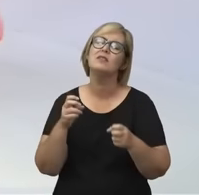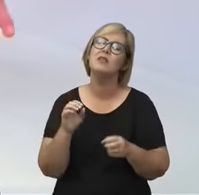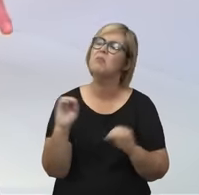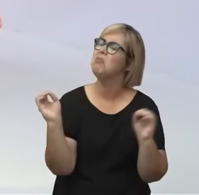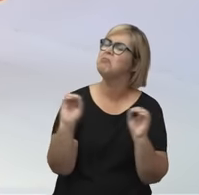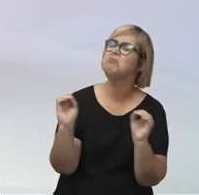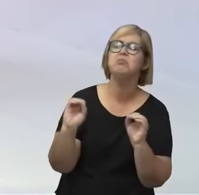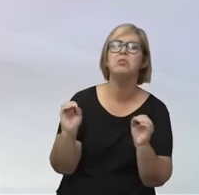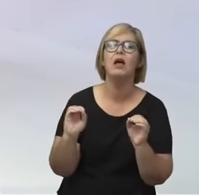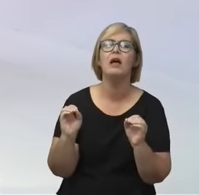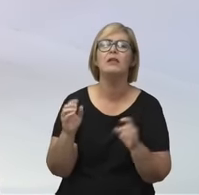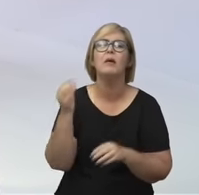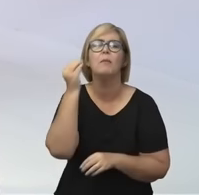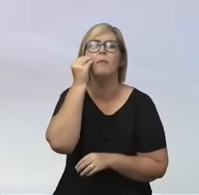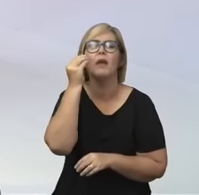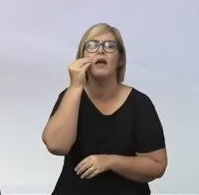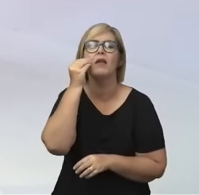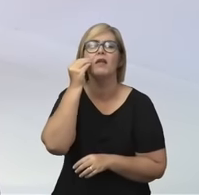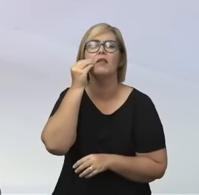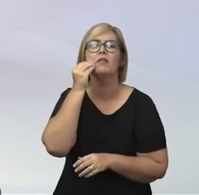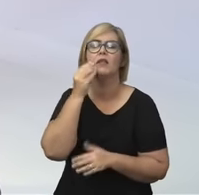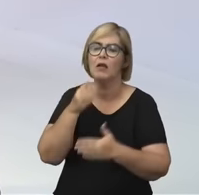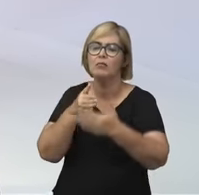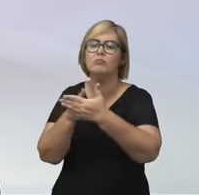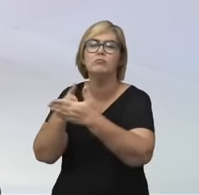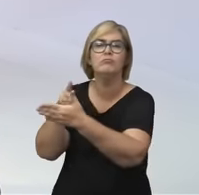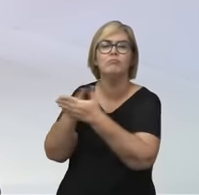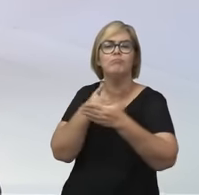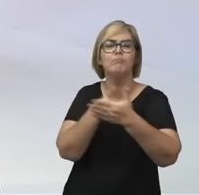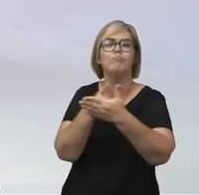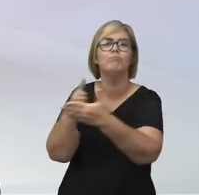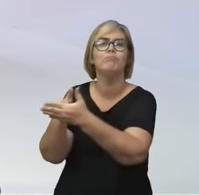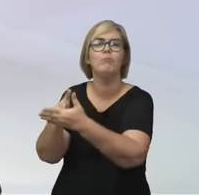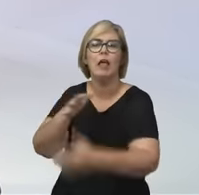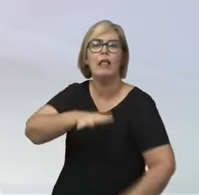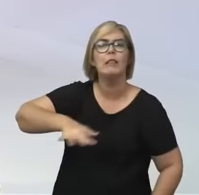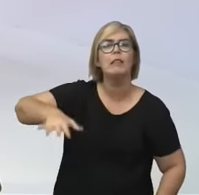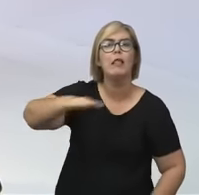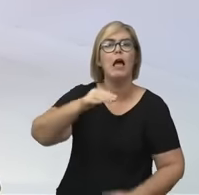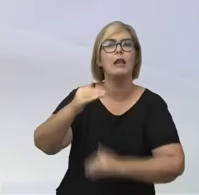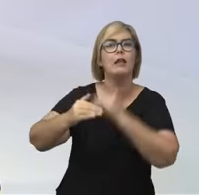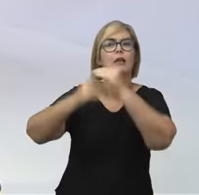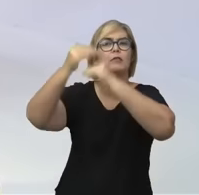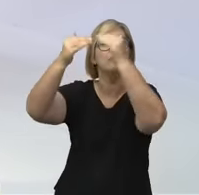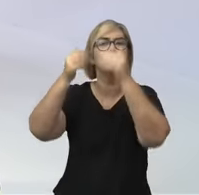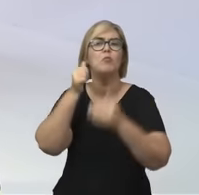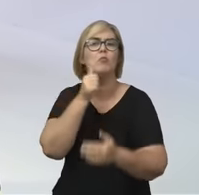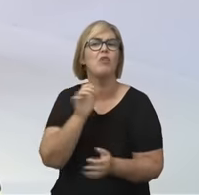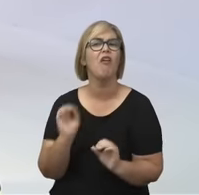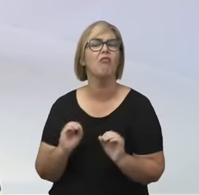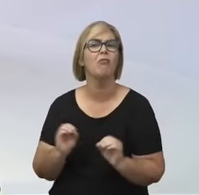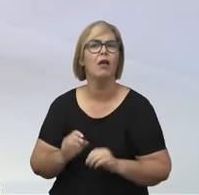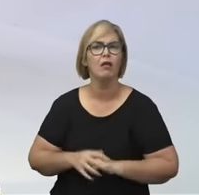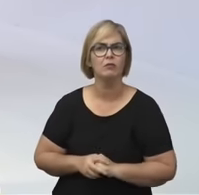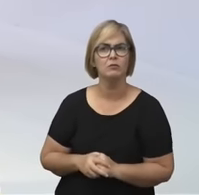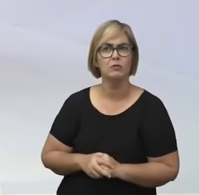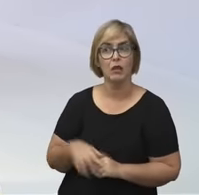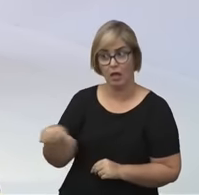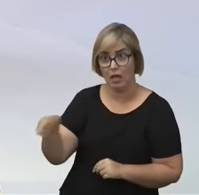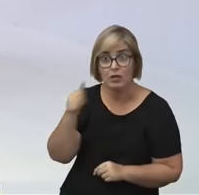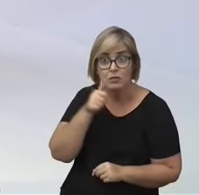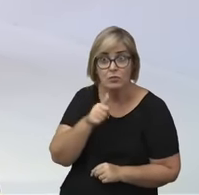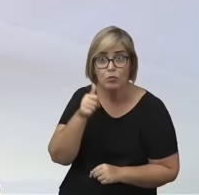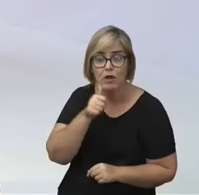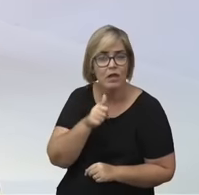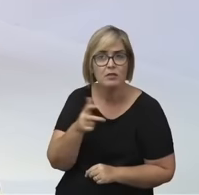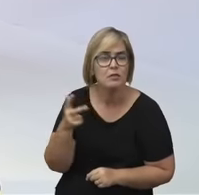para remover os obstáculos que retardam os progressos da educação das nossas mulheres, a fim de que elas possam vencer as